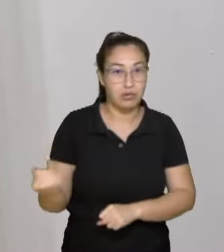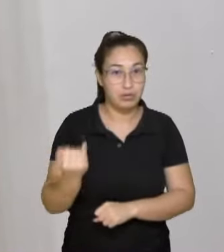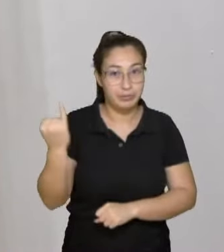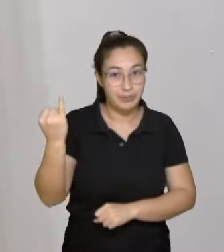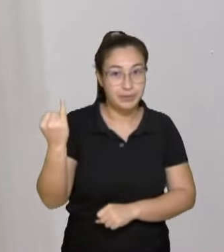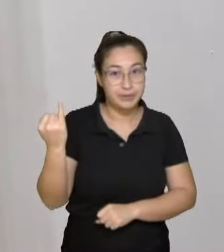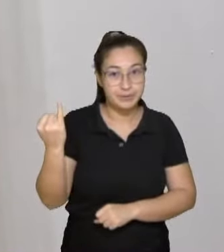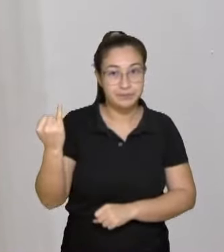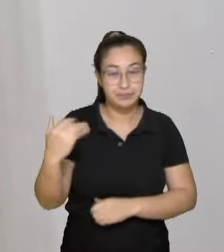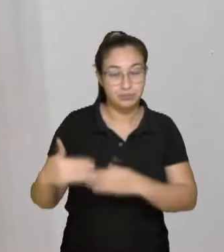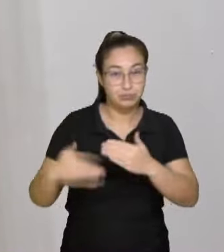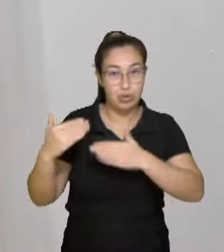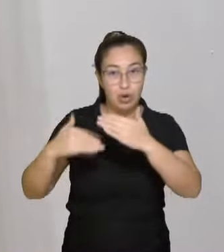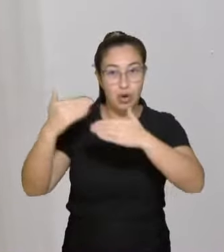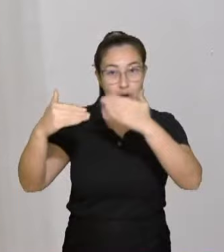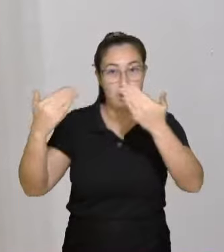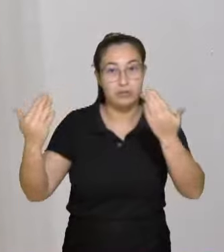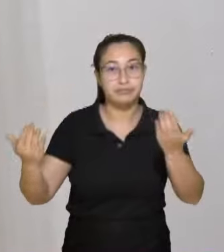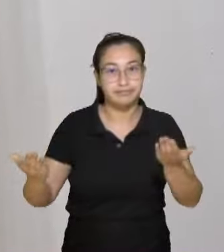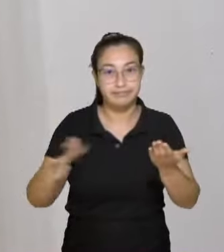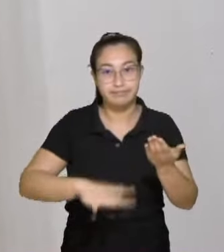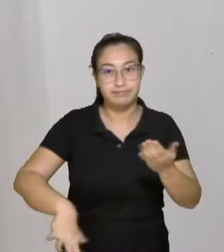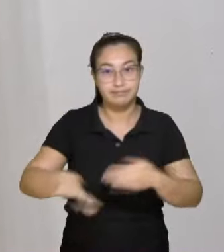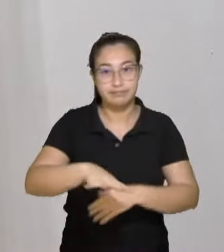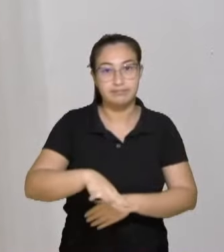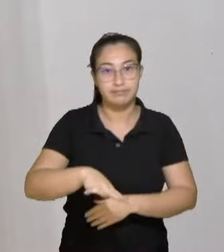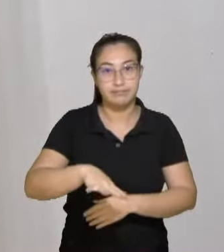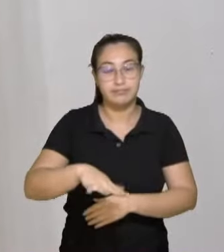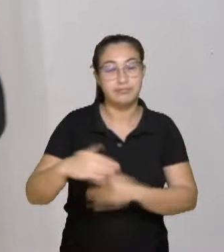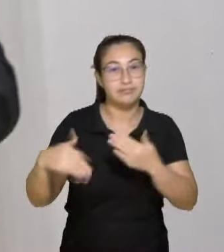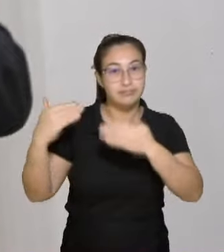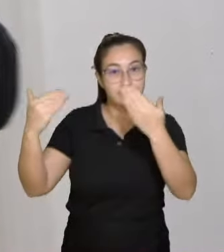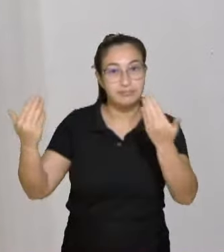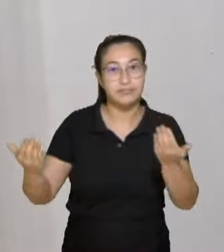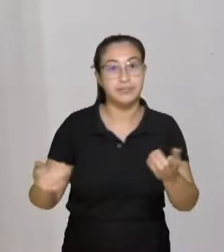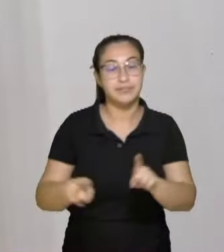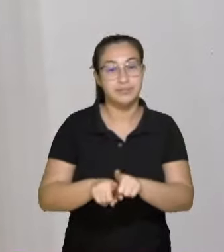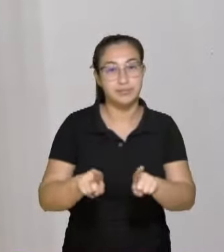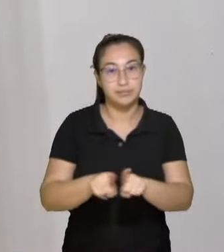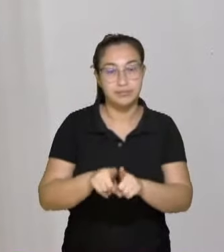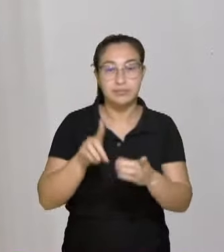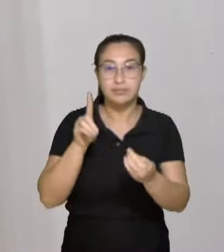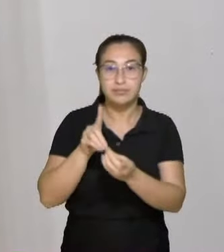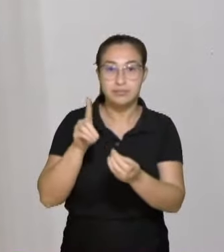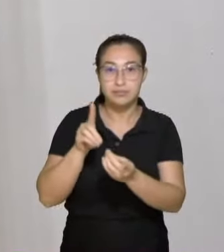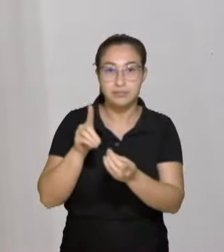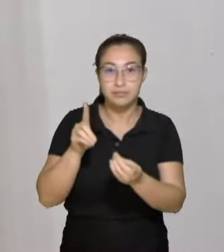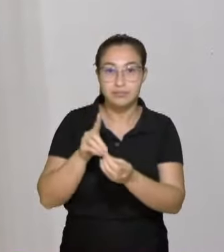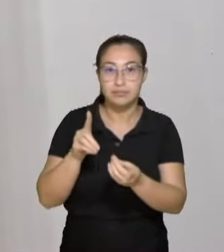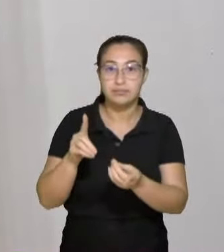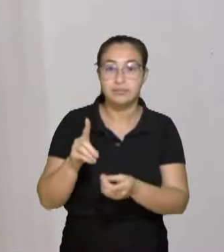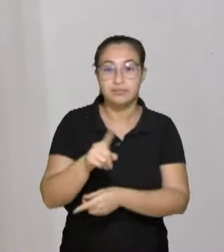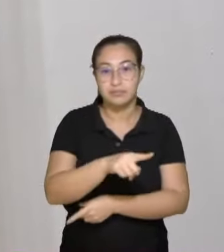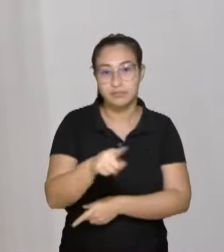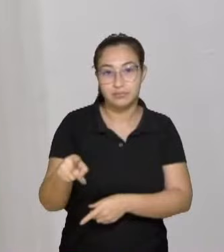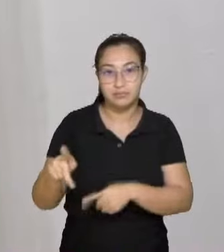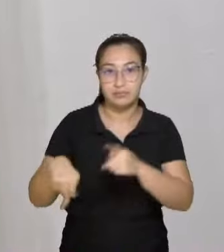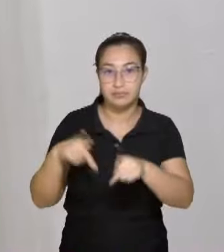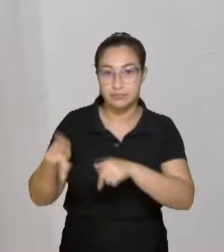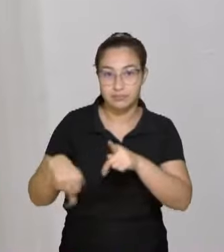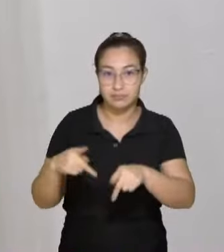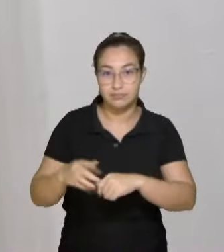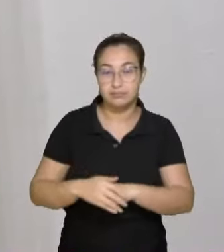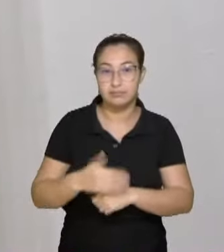para o desenvolvimento regional, para o desenvolvimento de atendimento à nossa população. O